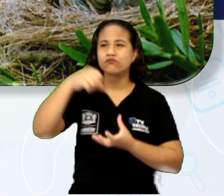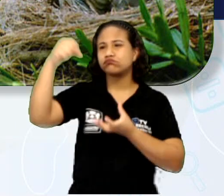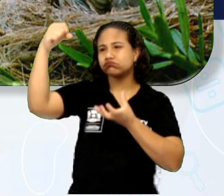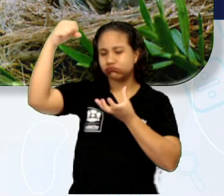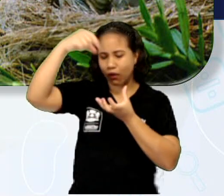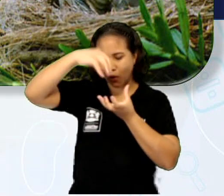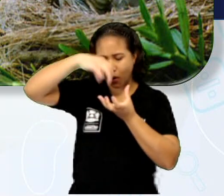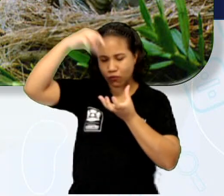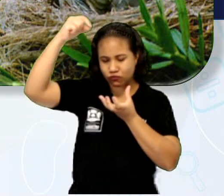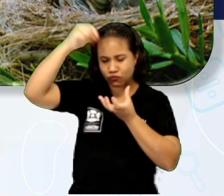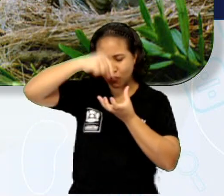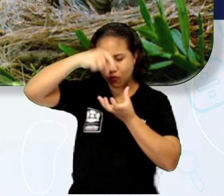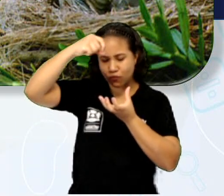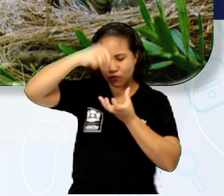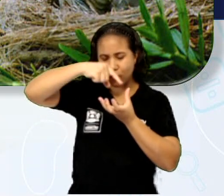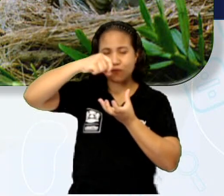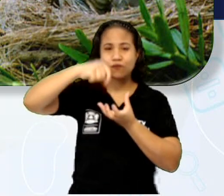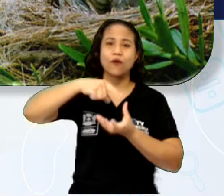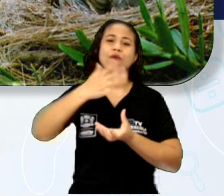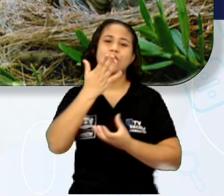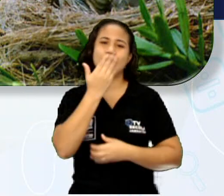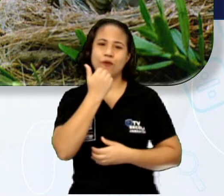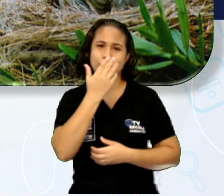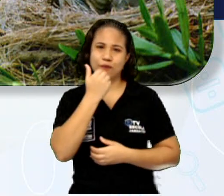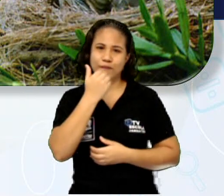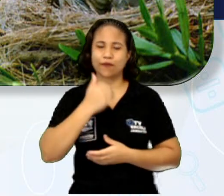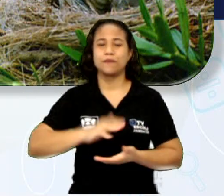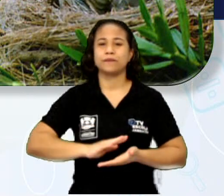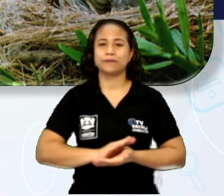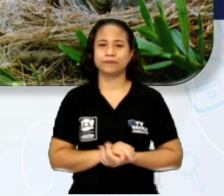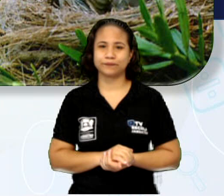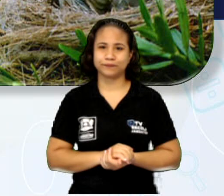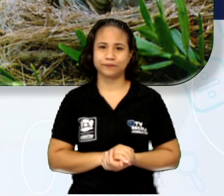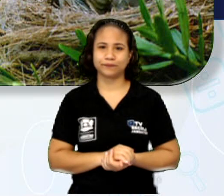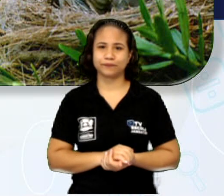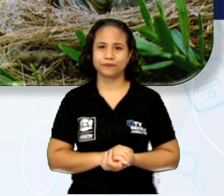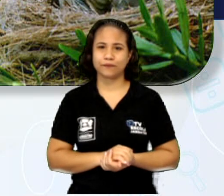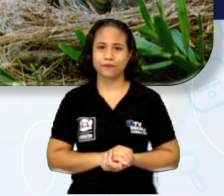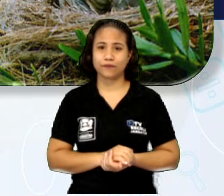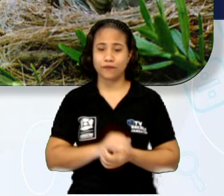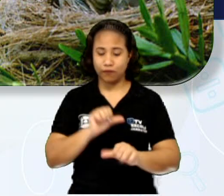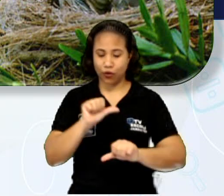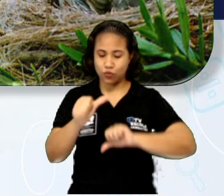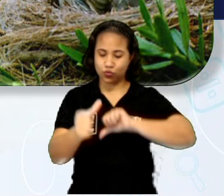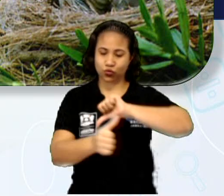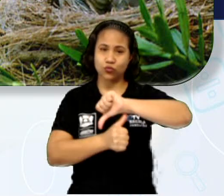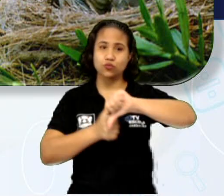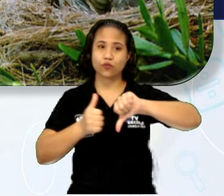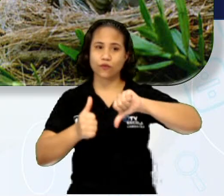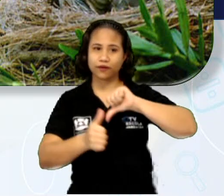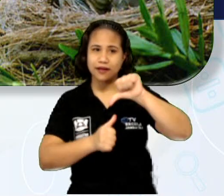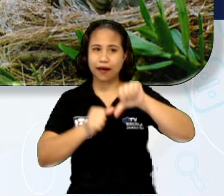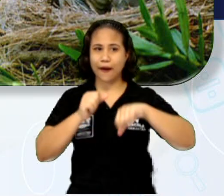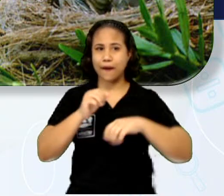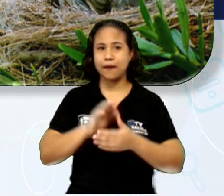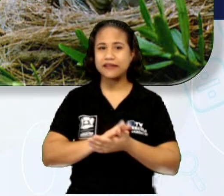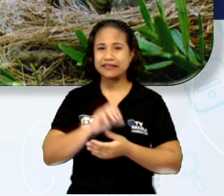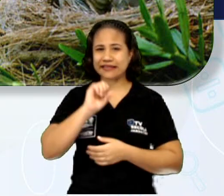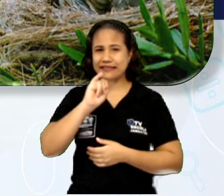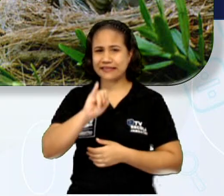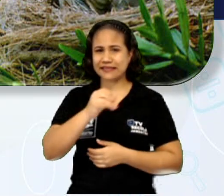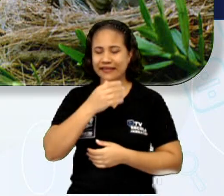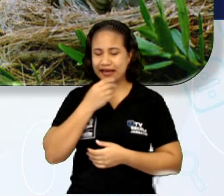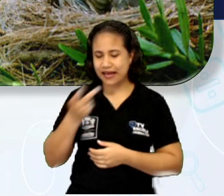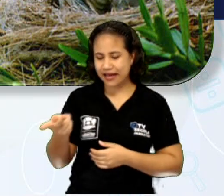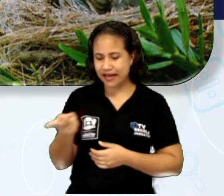deles. Então, baby birds, a gente pode trocar por eles. Então, se o sujeito é eles, qual